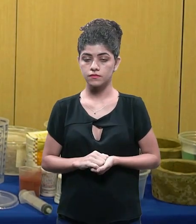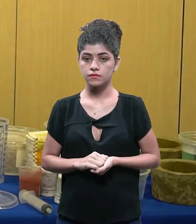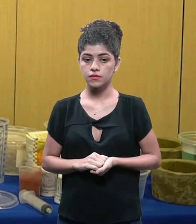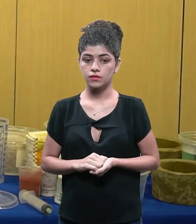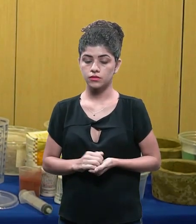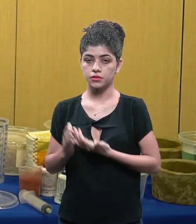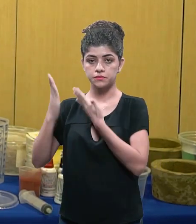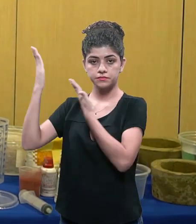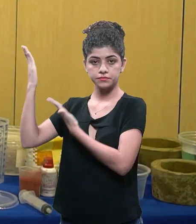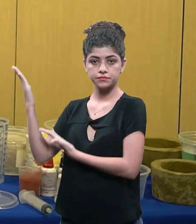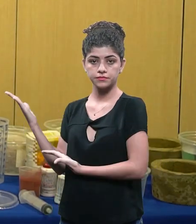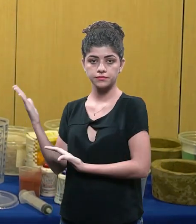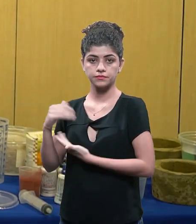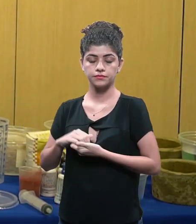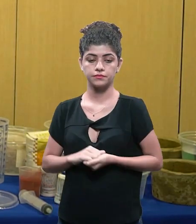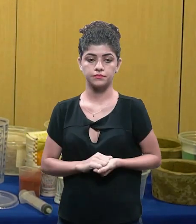você vai colocar dentro